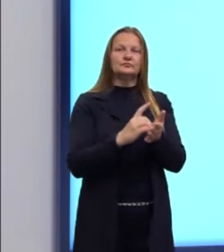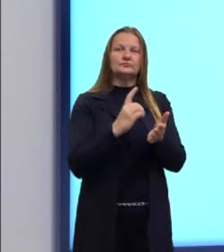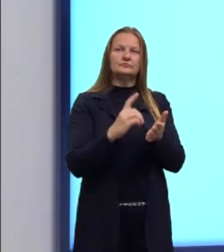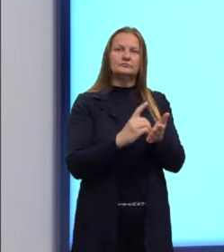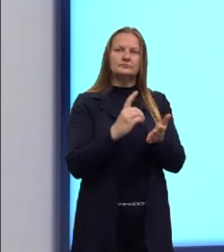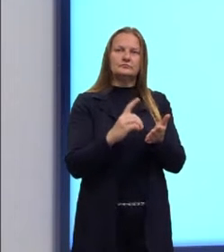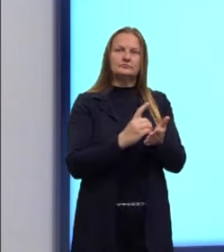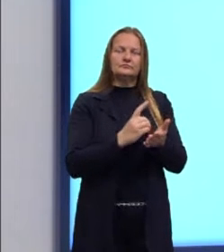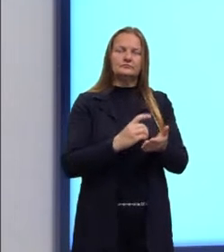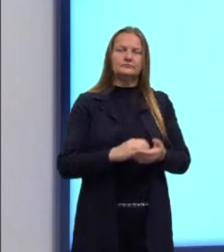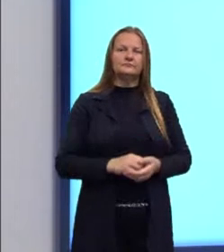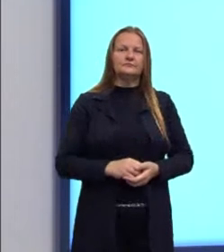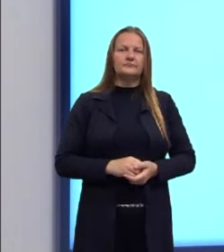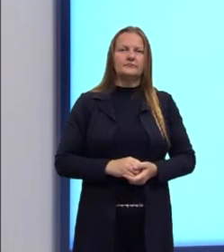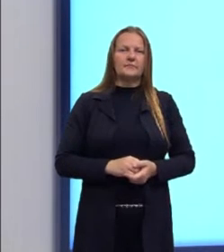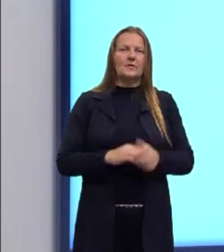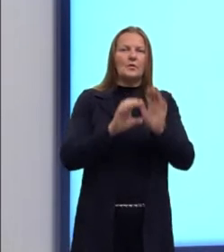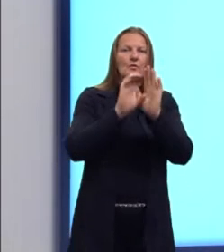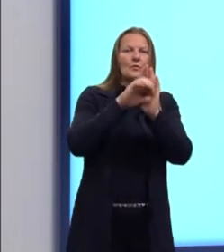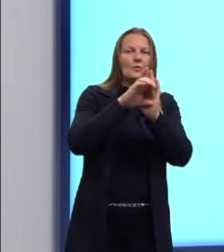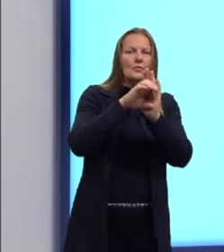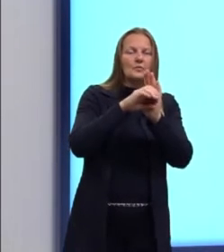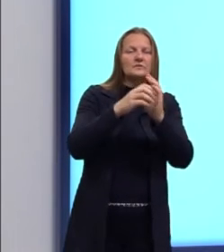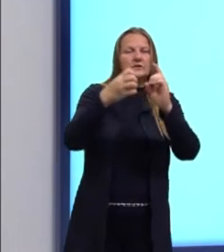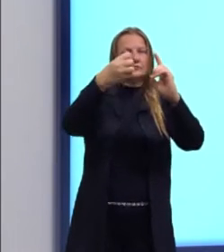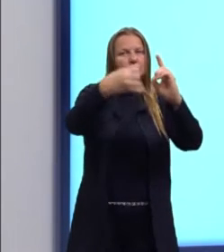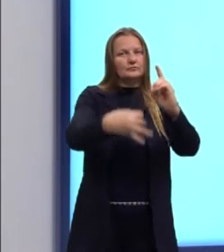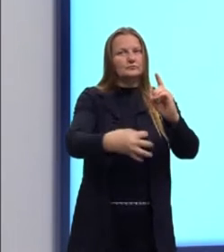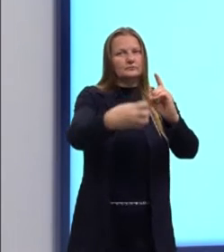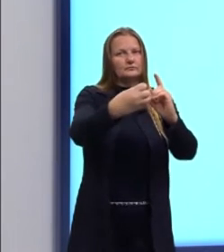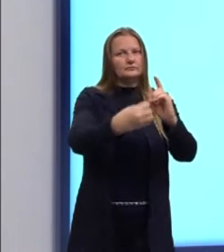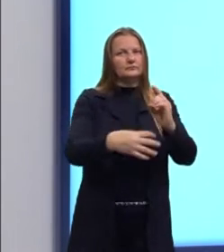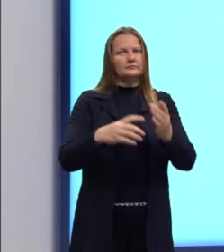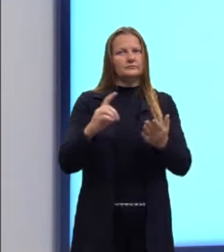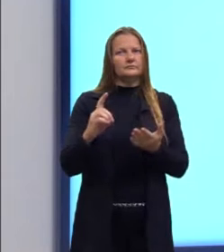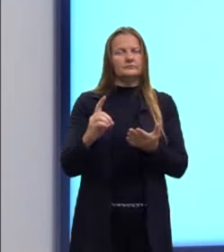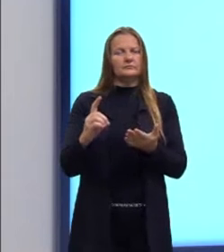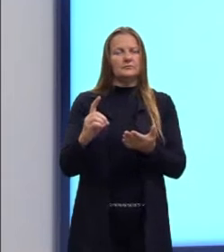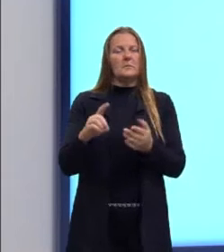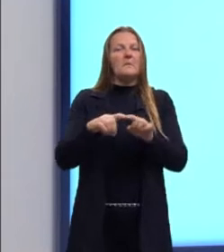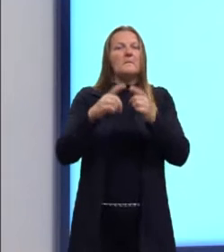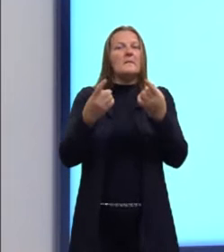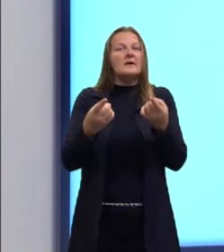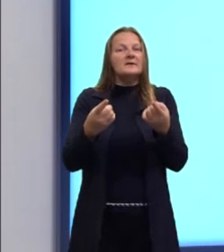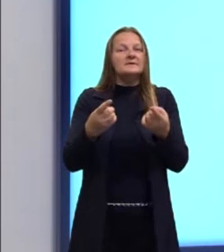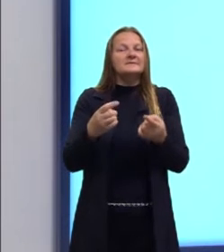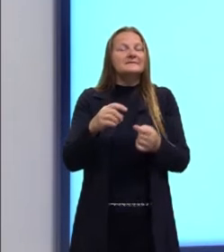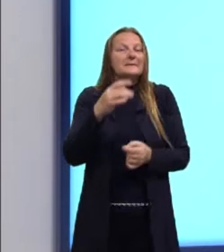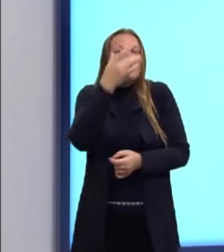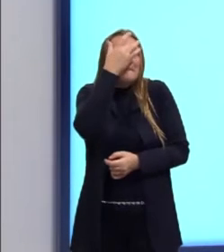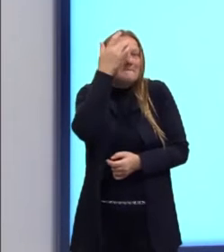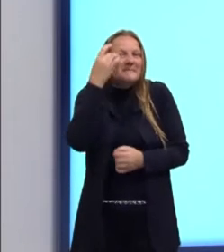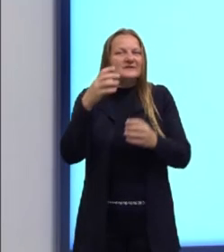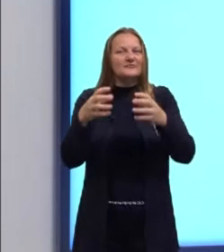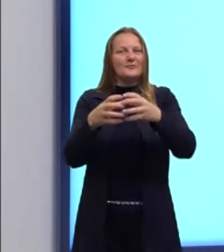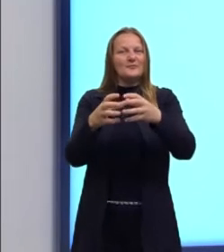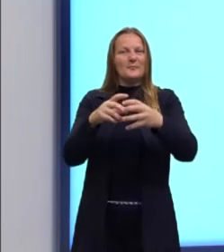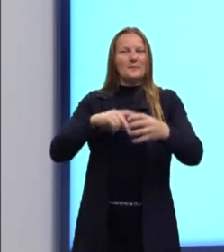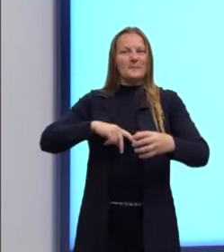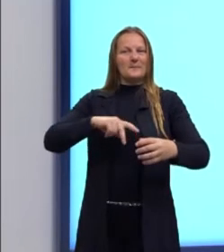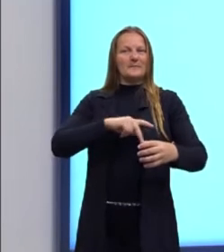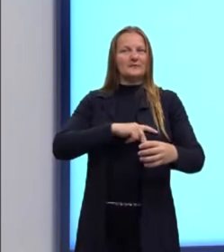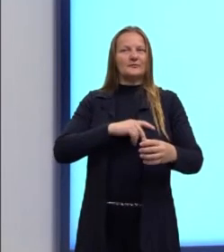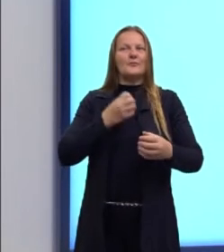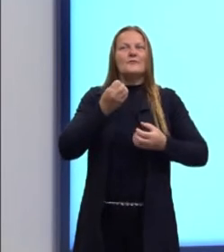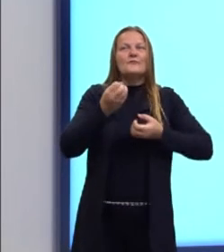essa definição. Só que o conhecimento popular, o conhecimento coloquial, ele cria